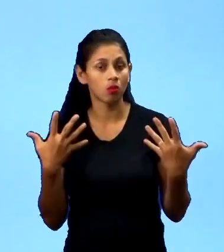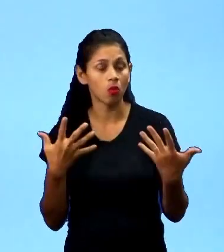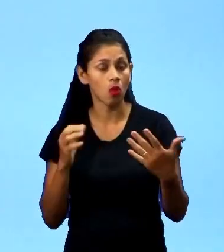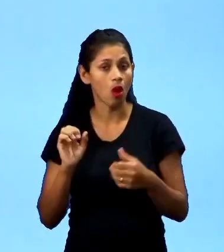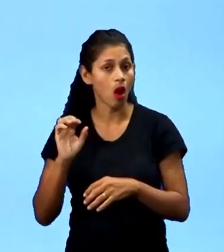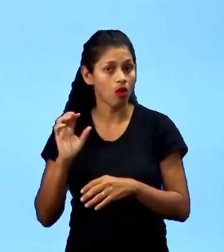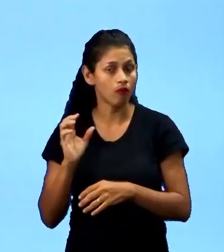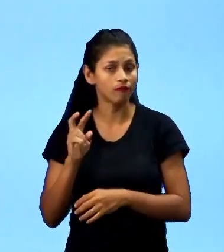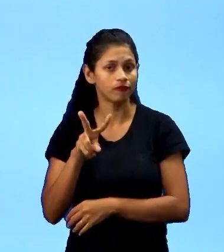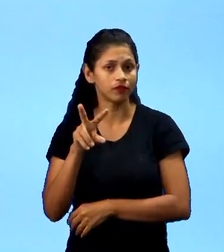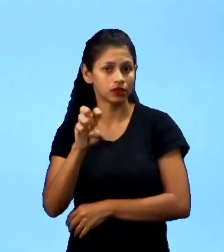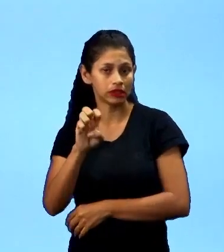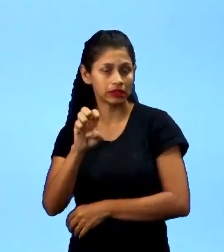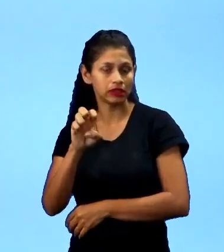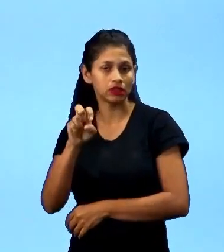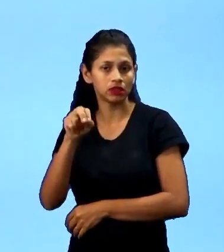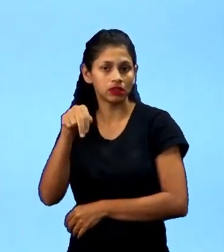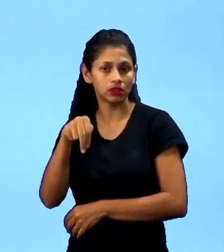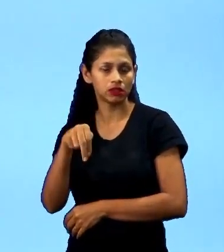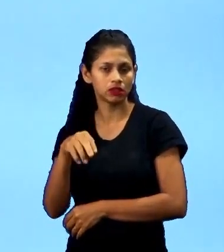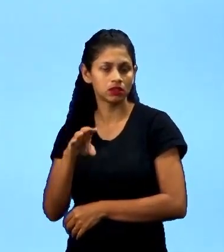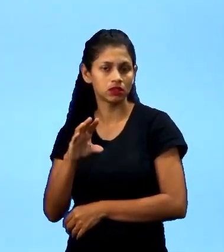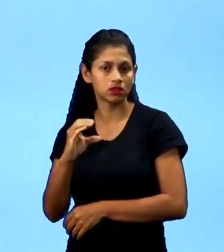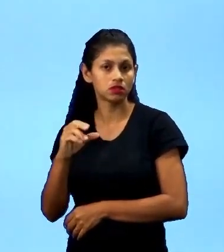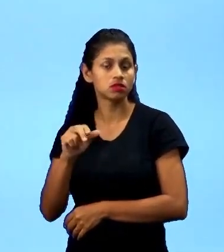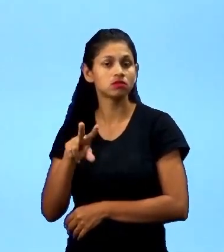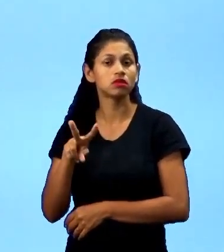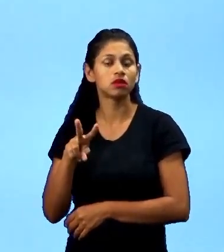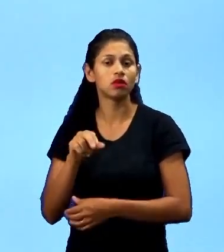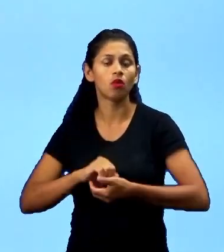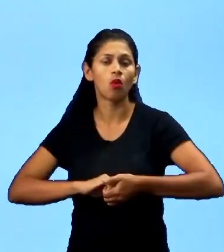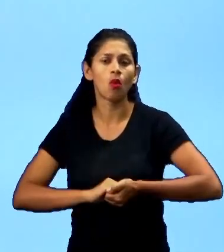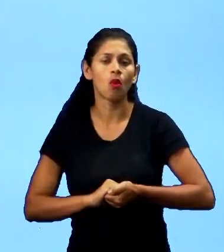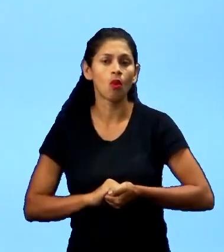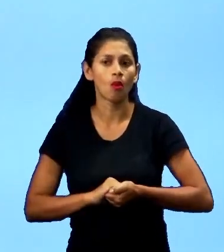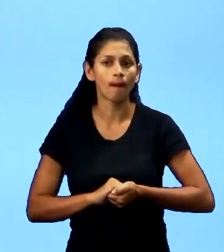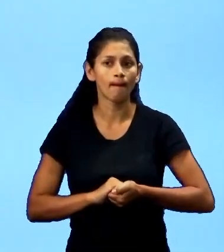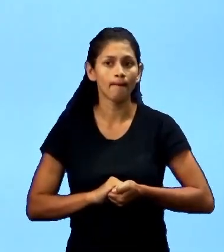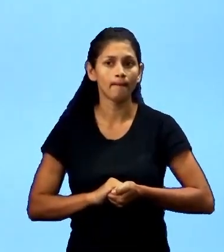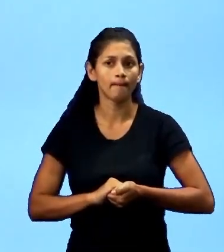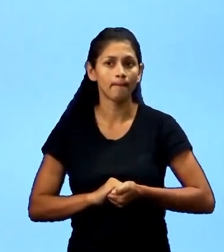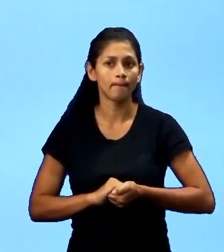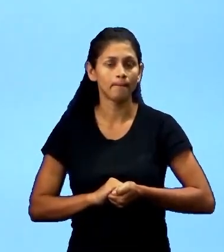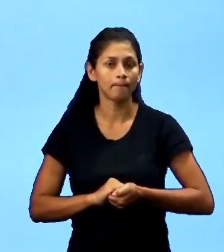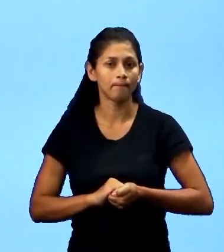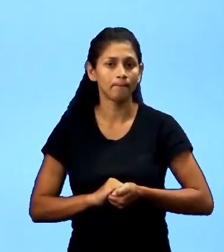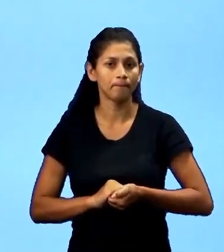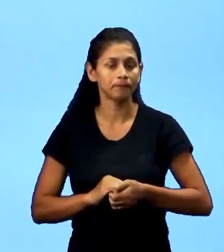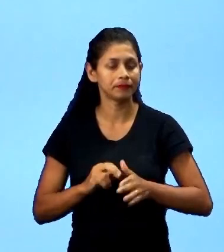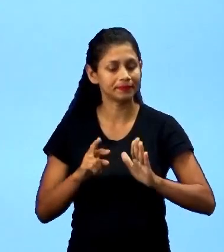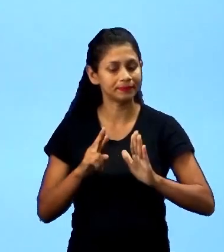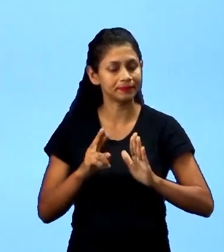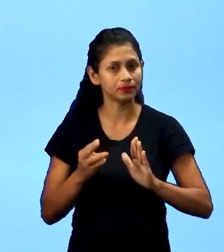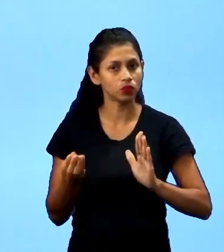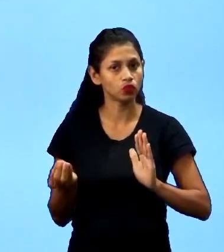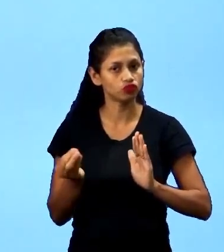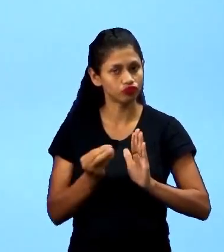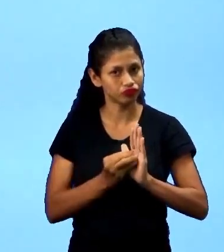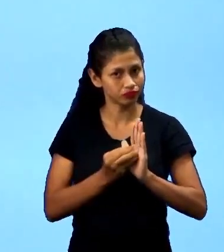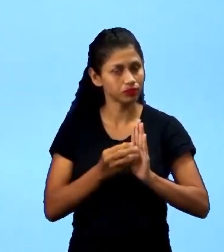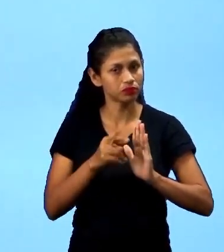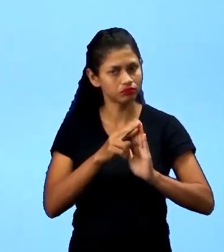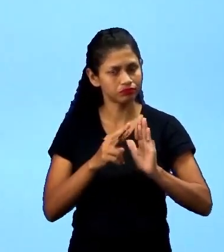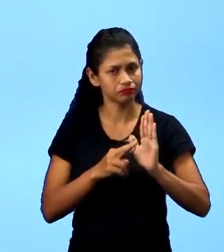Então, independente de ser coletivo ou ser individual, o segmento da importância da determinação de regras, ela é